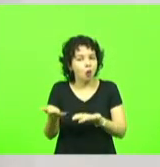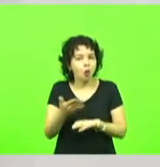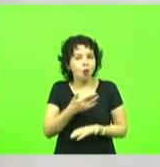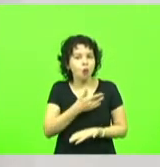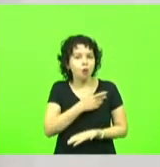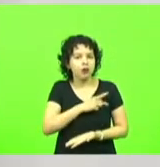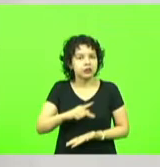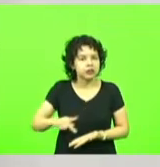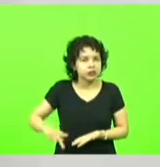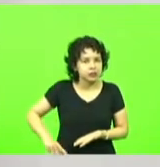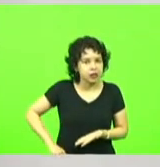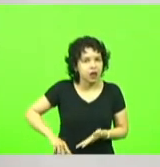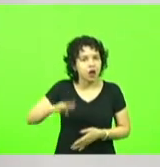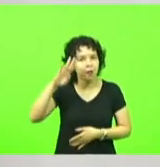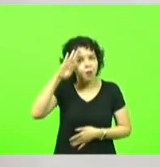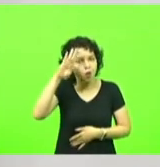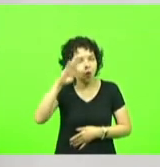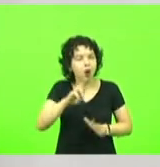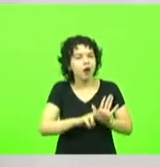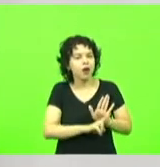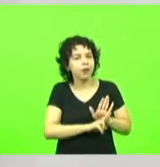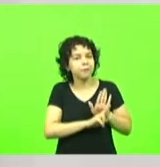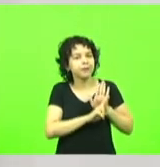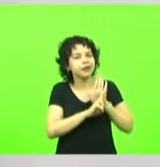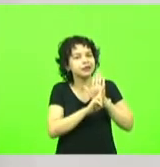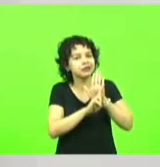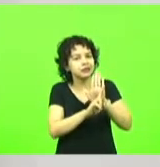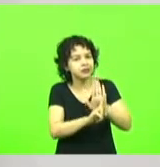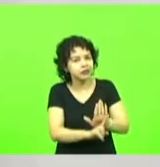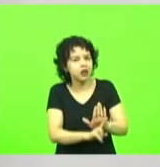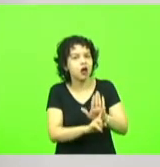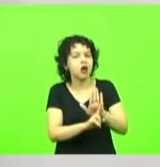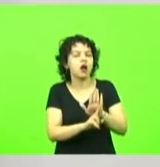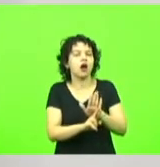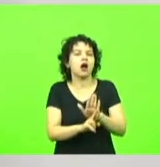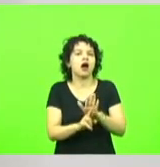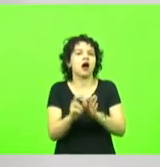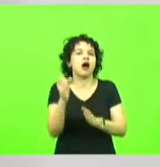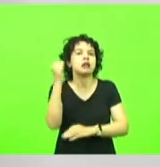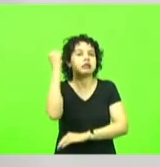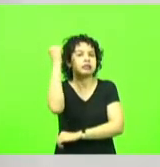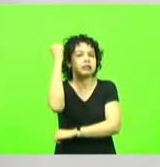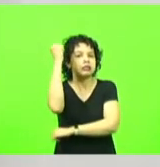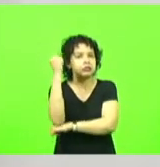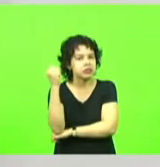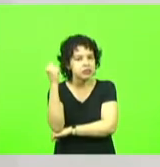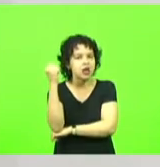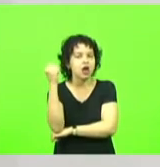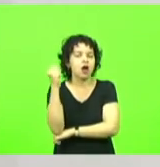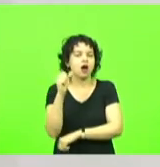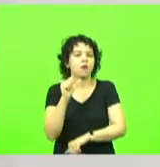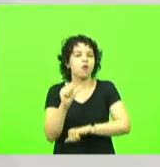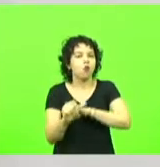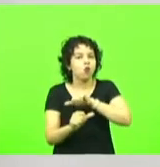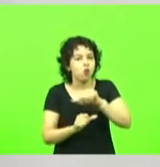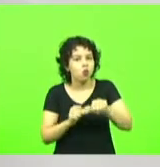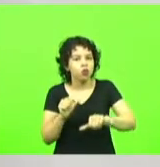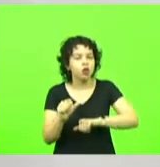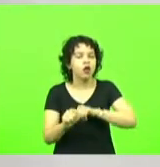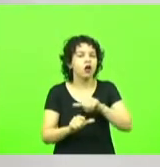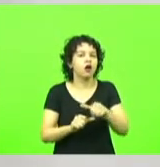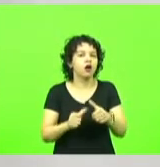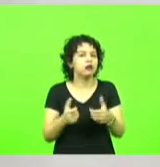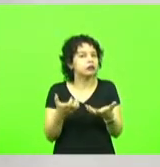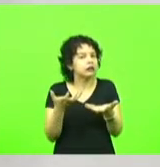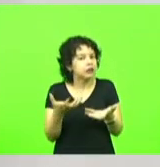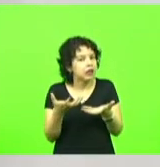representa o Bolsonaro essa resistência essa mudança essa tentativa de